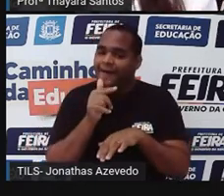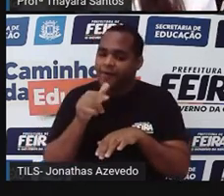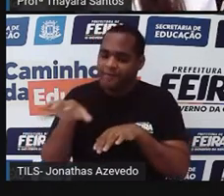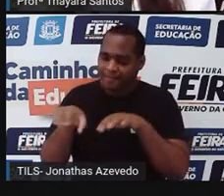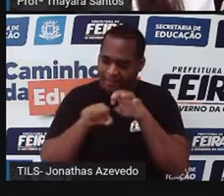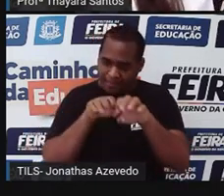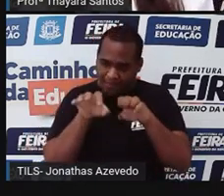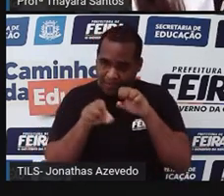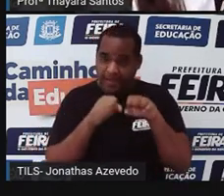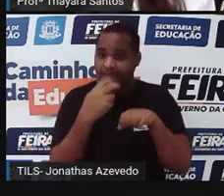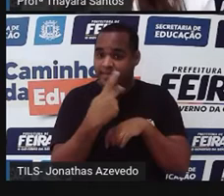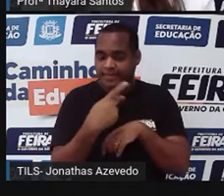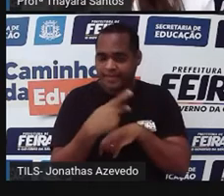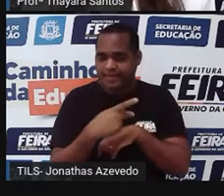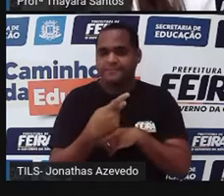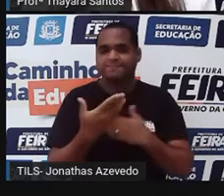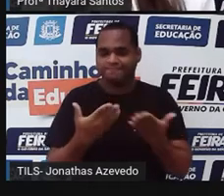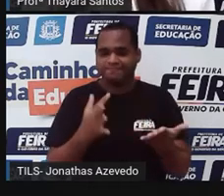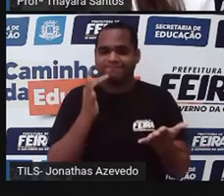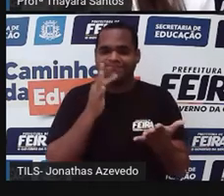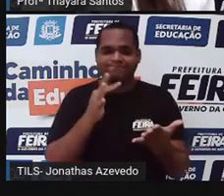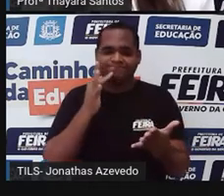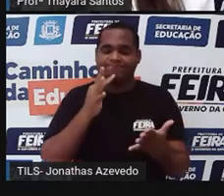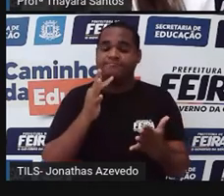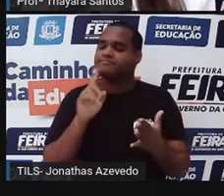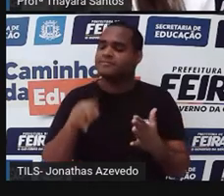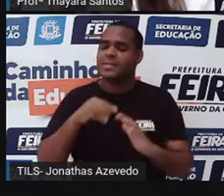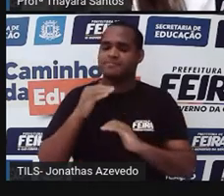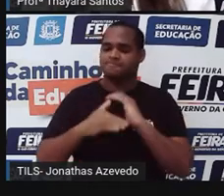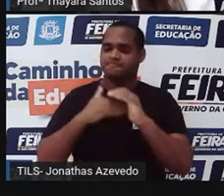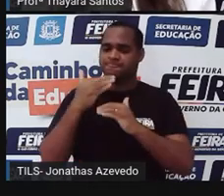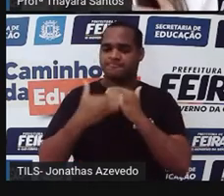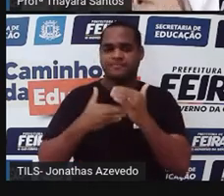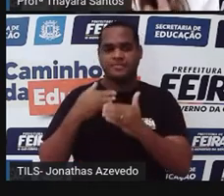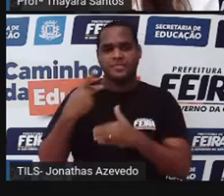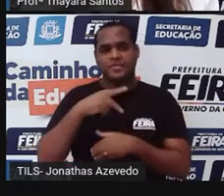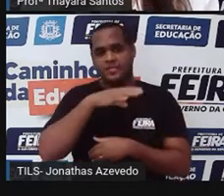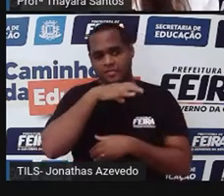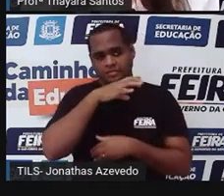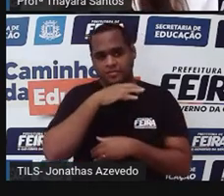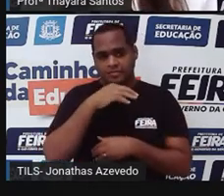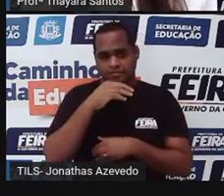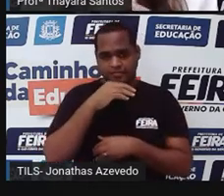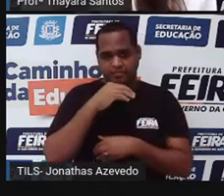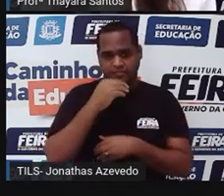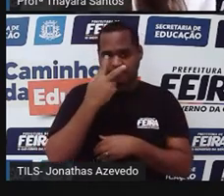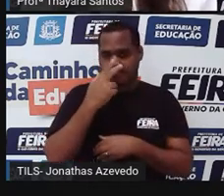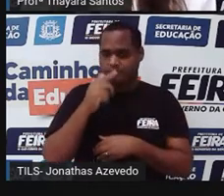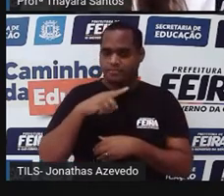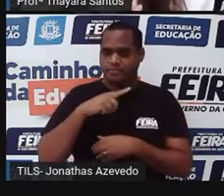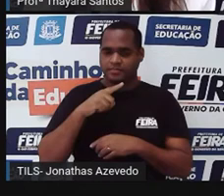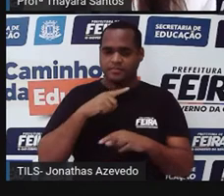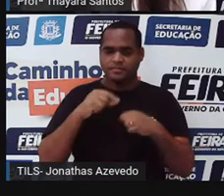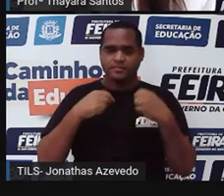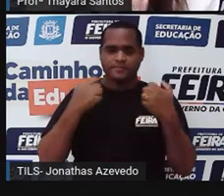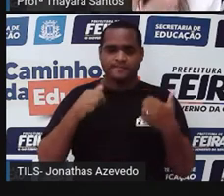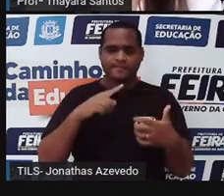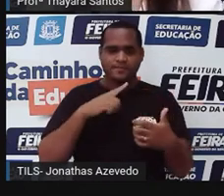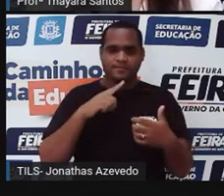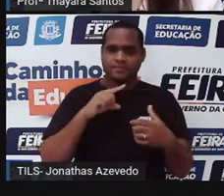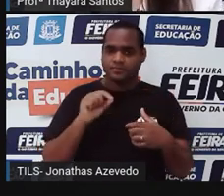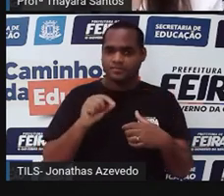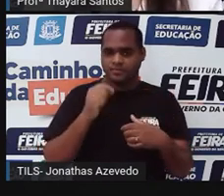até a estrutura reprodutiva da fêmea e o desenvolvimento nesses animais é indireto. quer dizer que eles sempre passam por uma fase